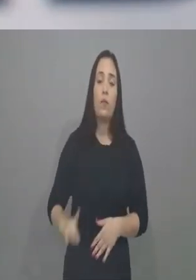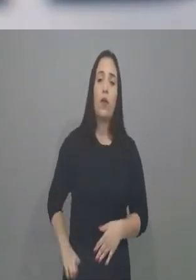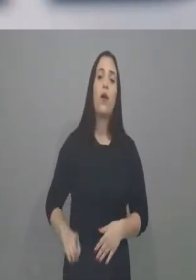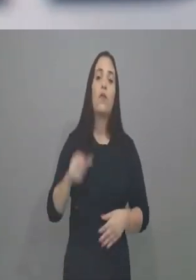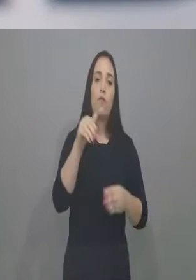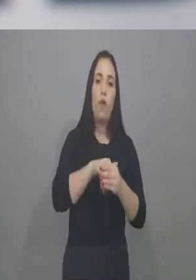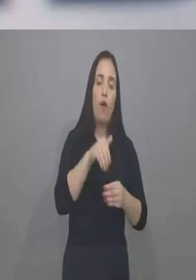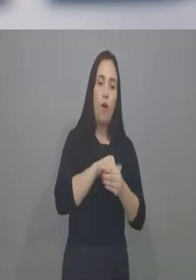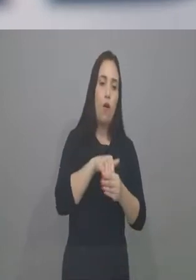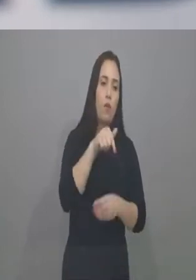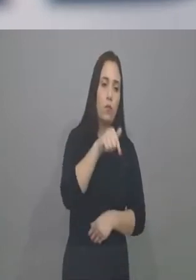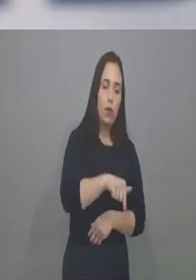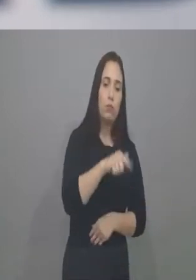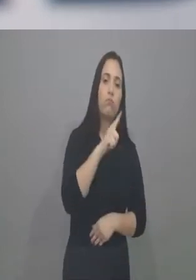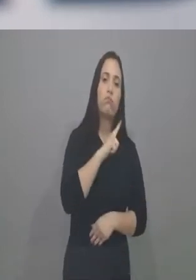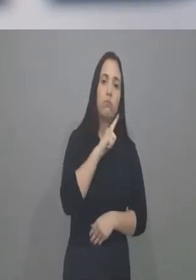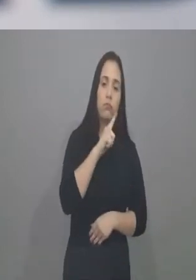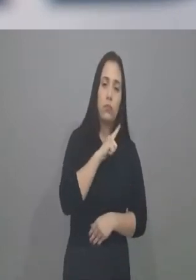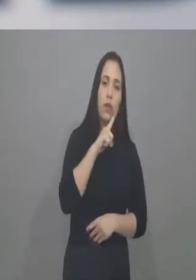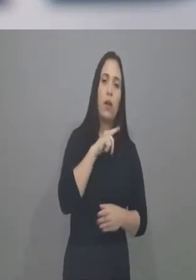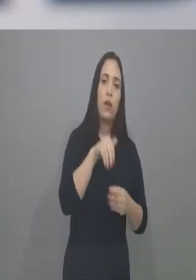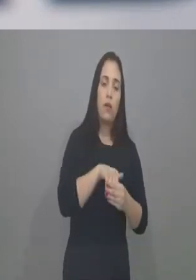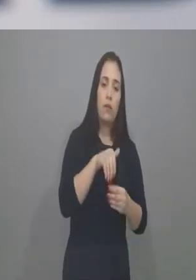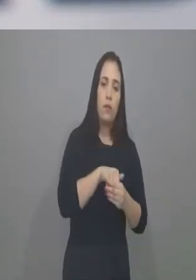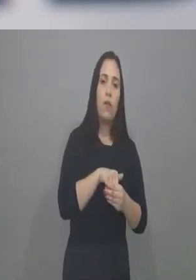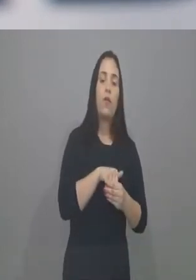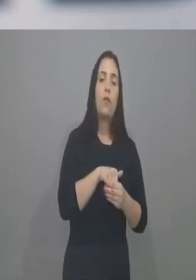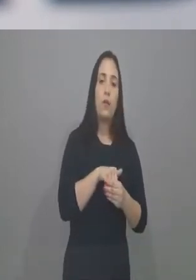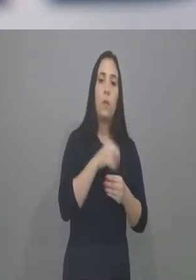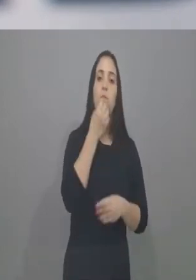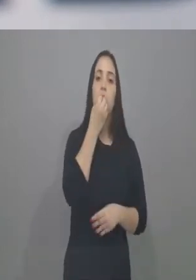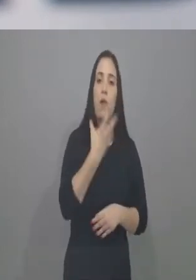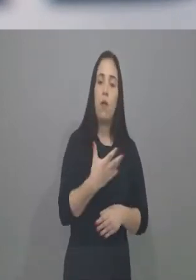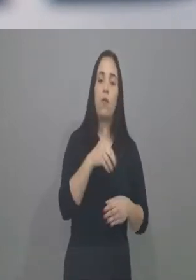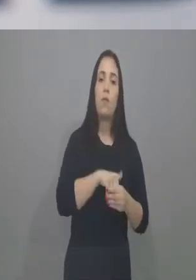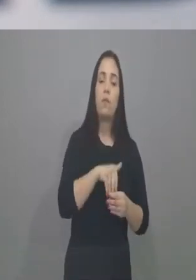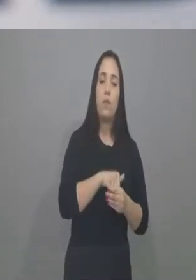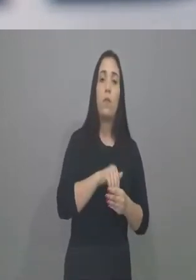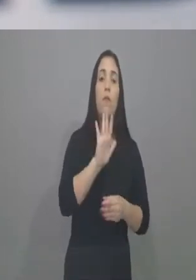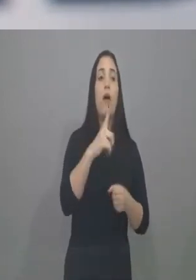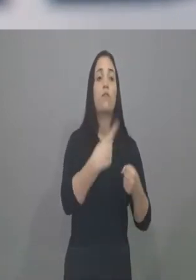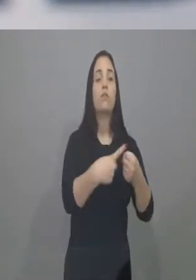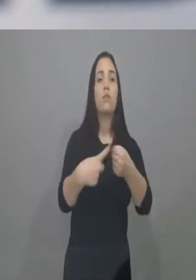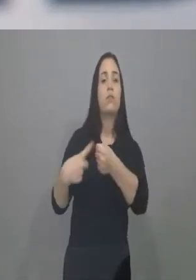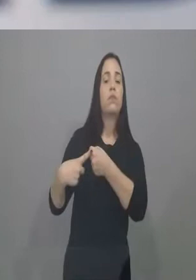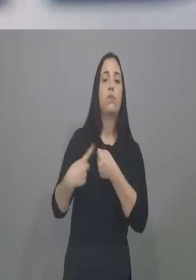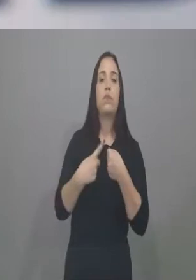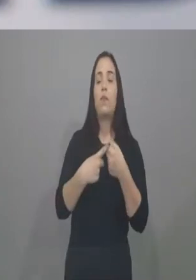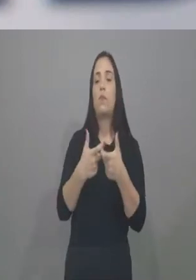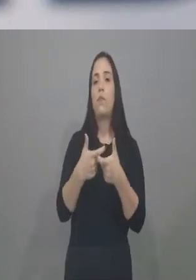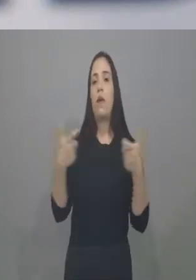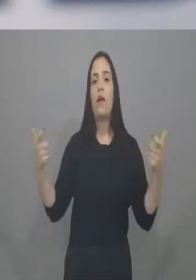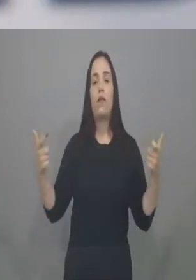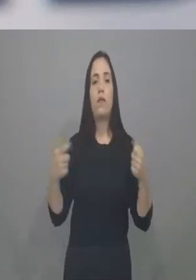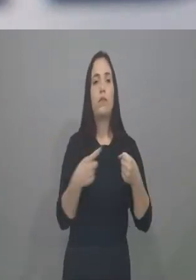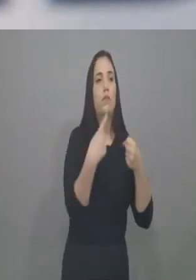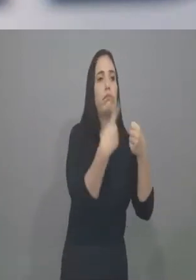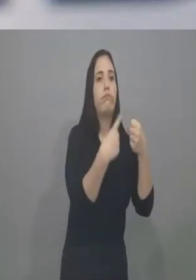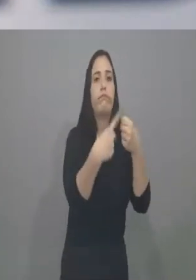votados aqui, que têm na sua votação expressiva aqui em Fortaleza e a maioria vem do